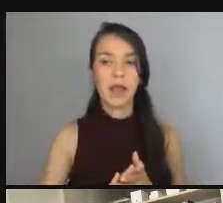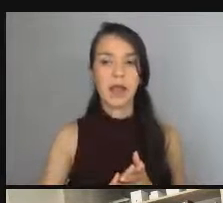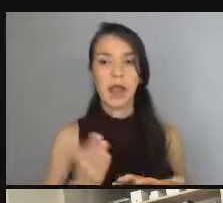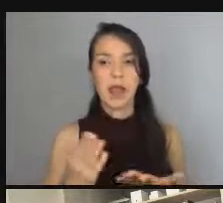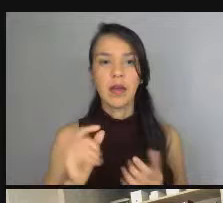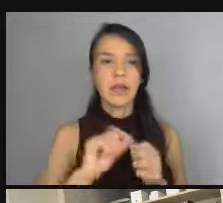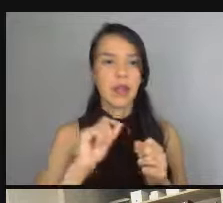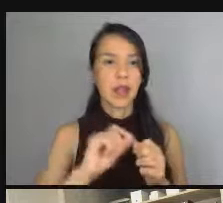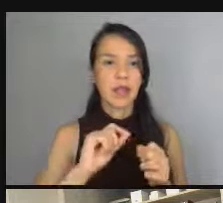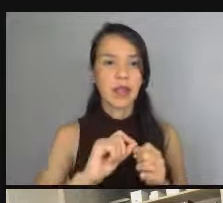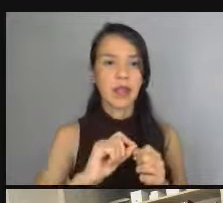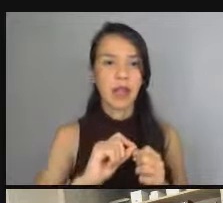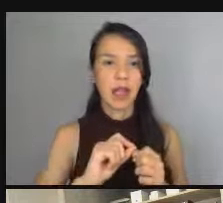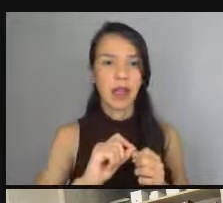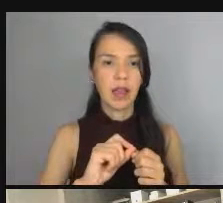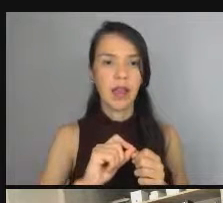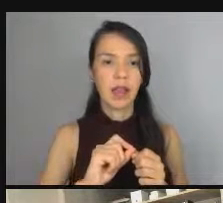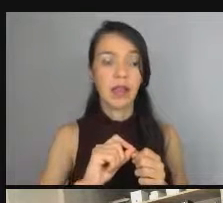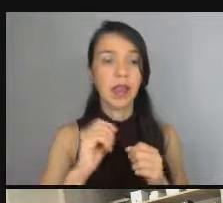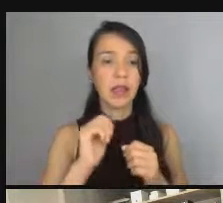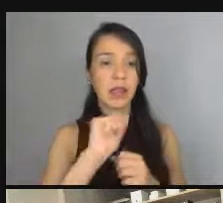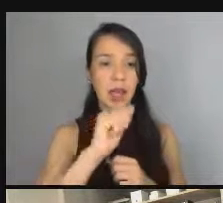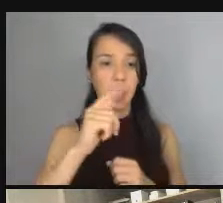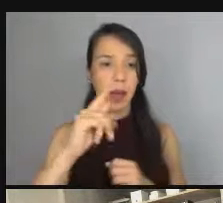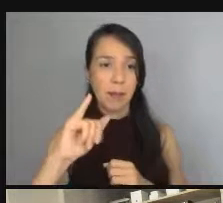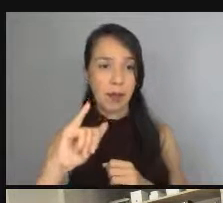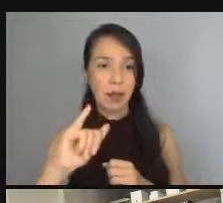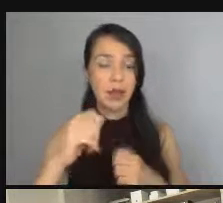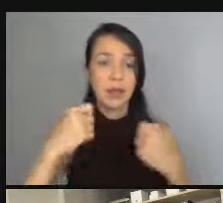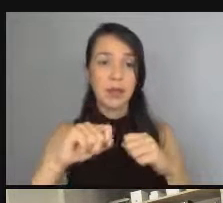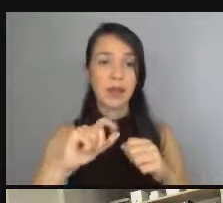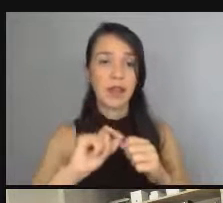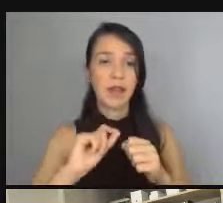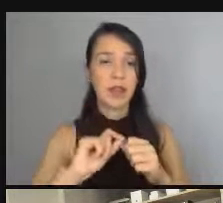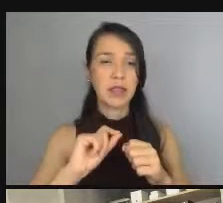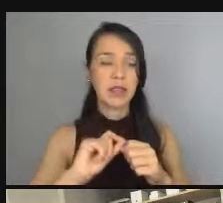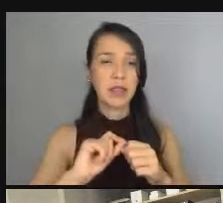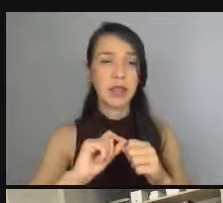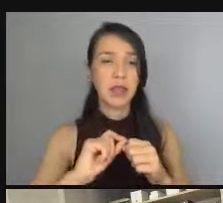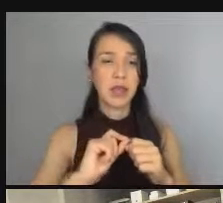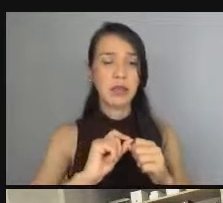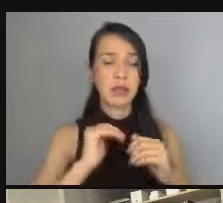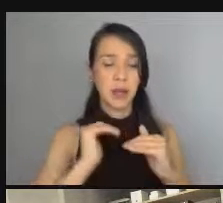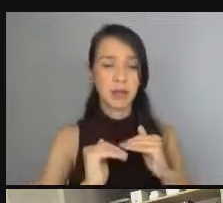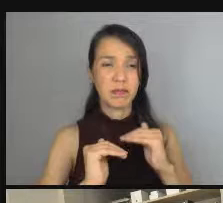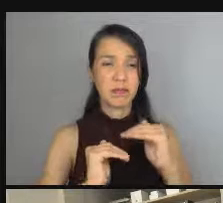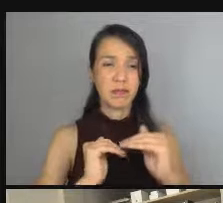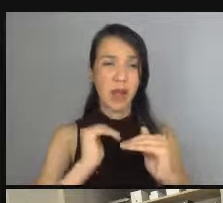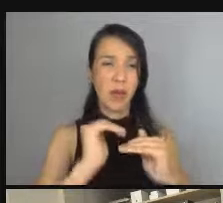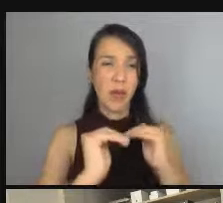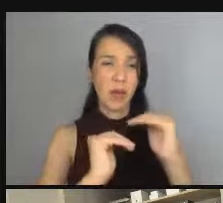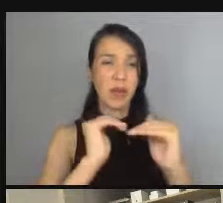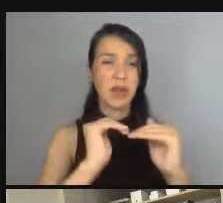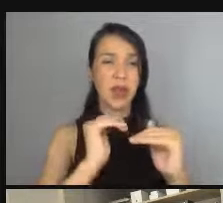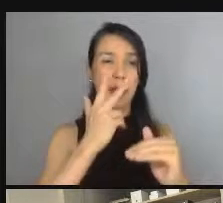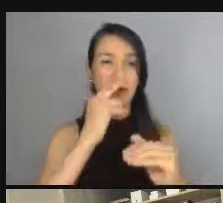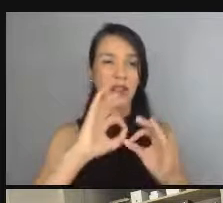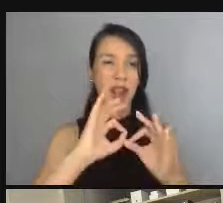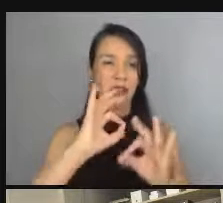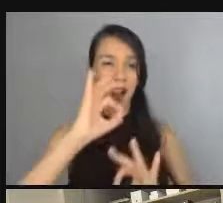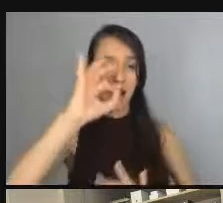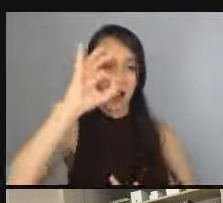quando você vai começar a desenvolver, essa API, você precisa fazer muitos processos. essa funcionalidade acaba sendo muito grande.